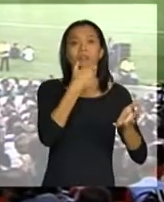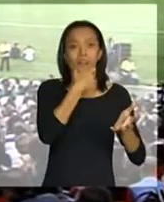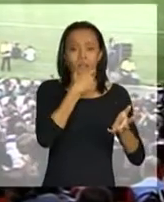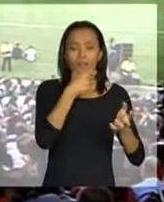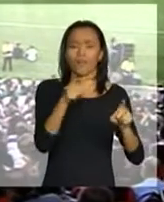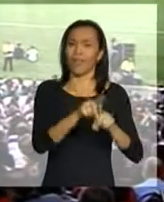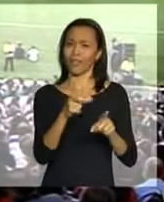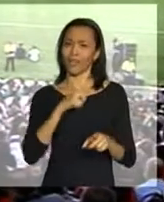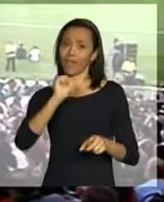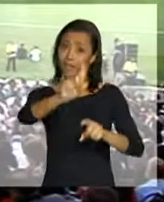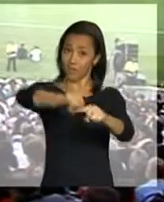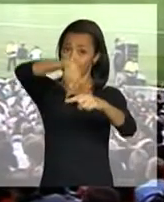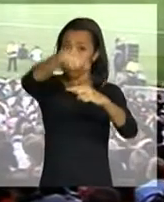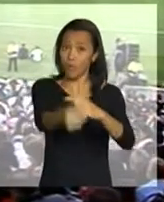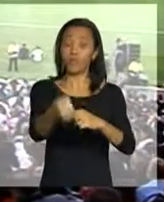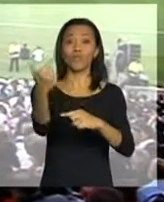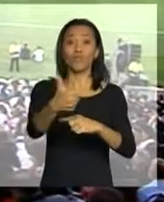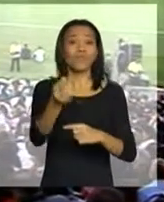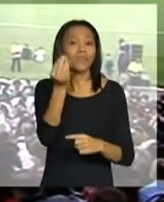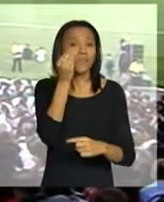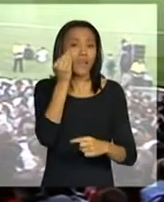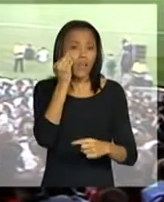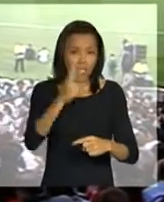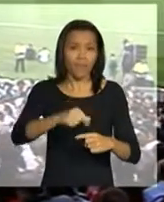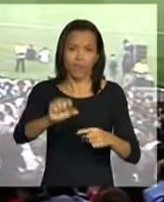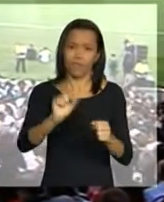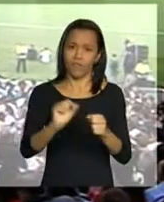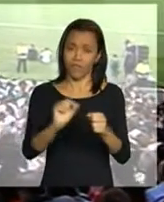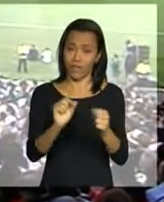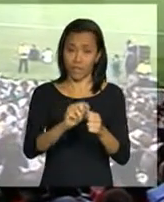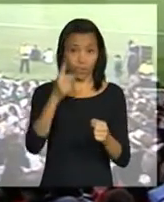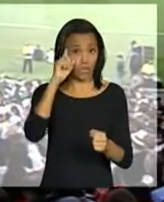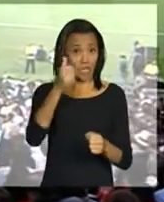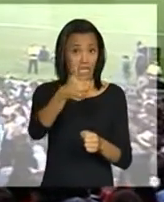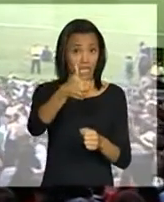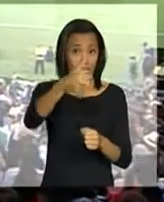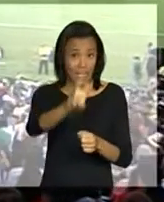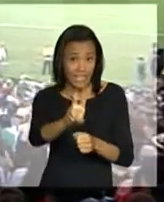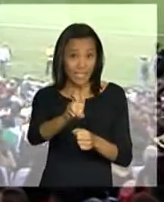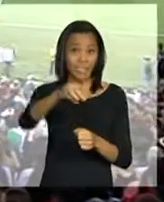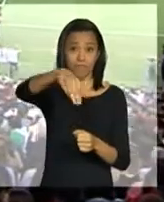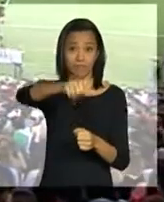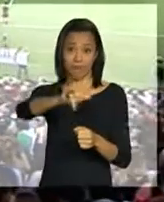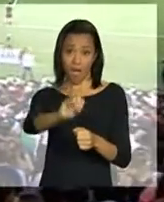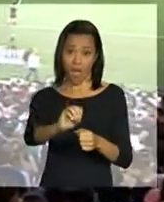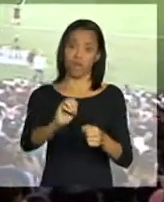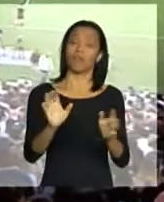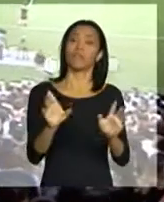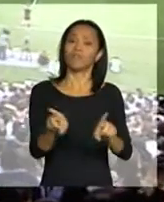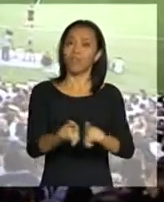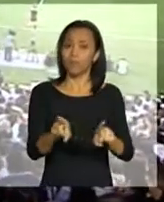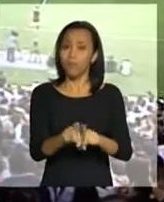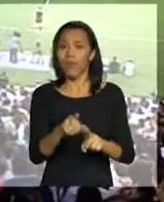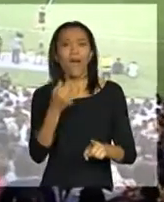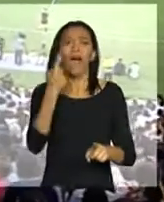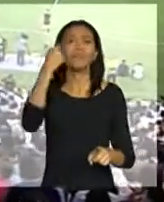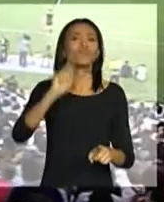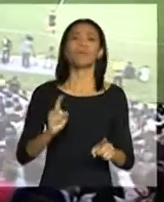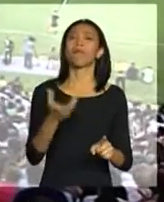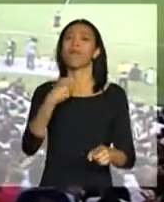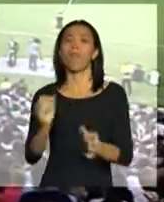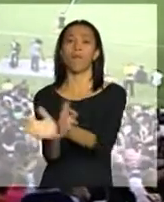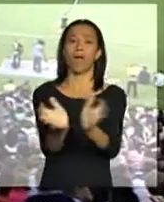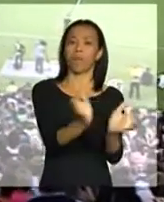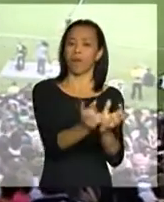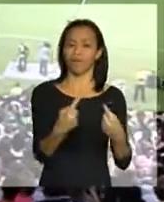haverá ainda um segundo jogo teste a ser realizado em 15 de maio, mas ainda sem equipes definidas. Esses